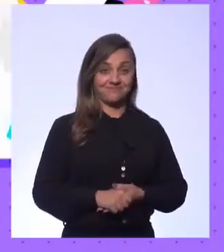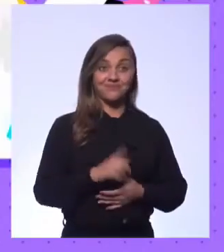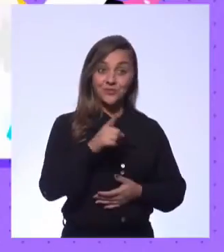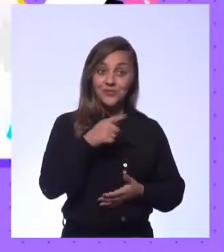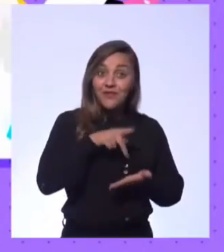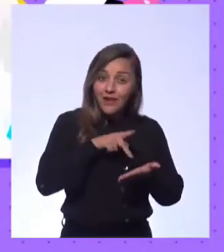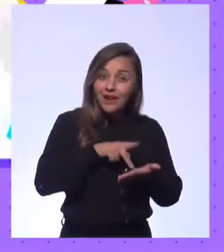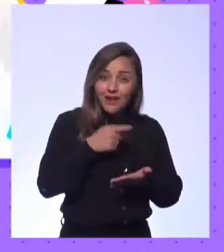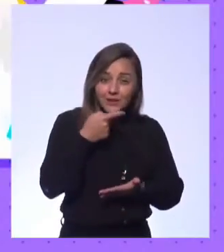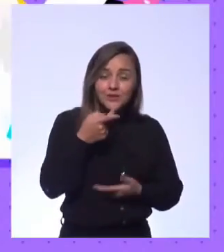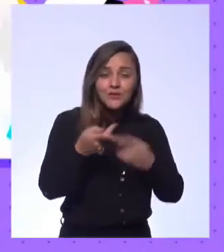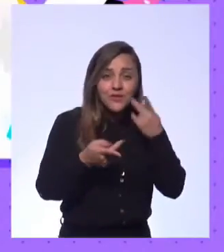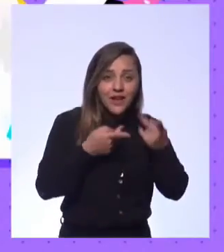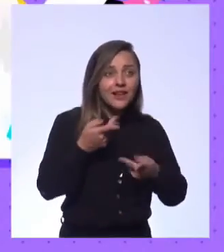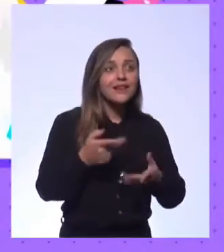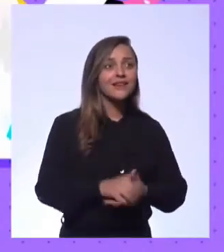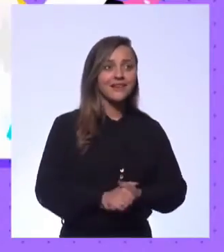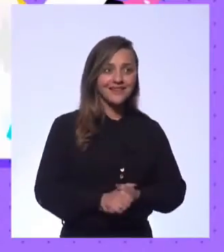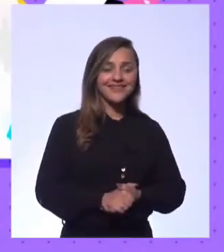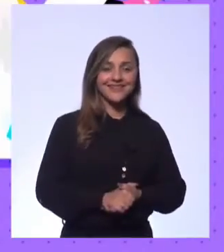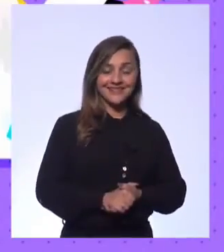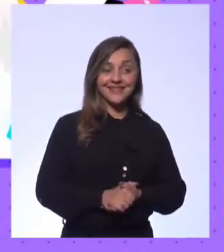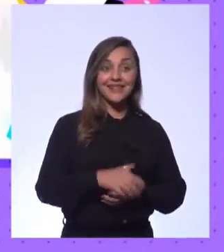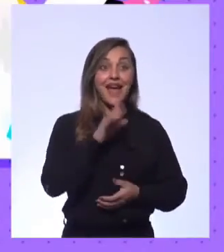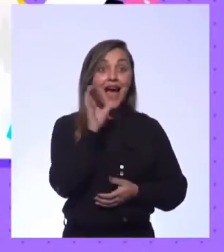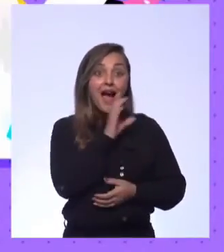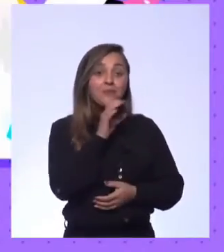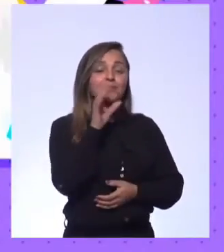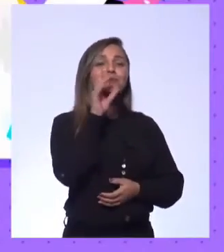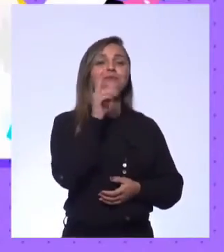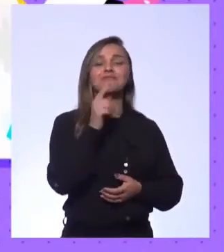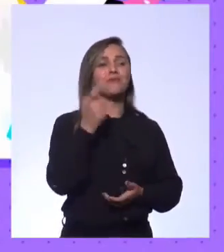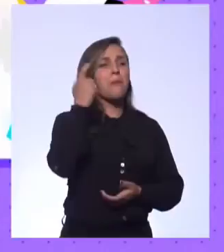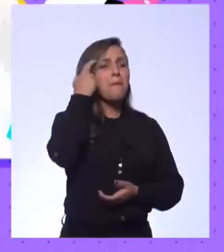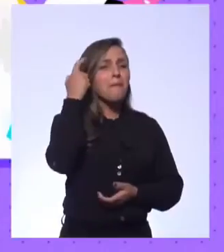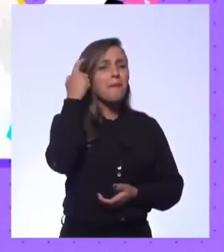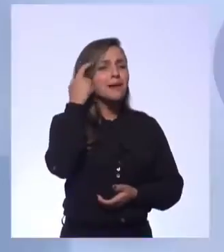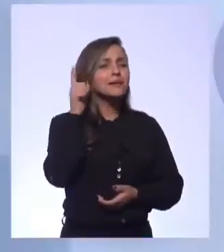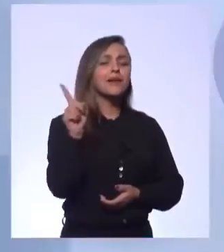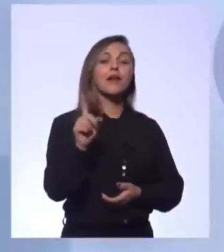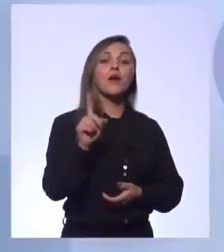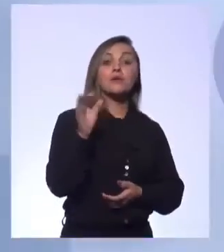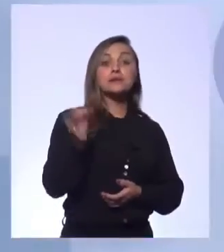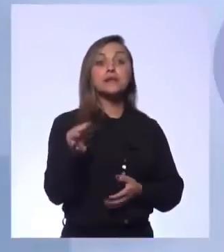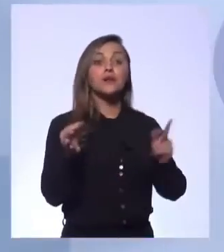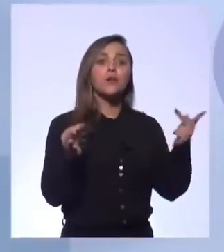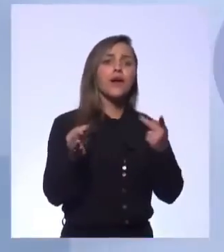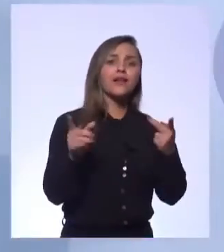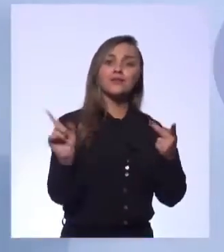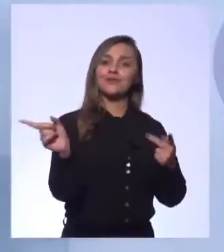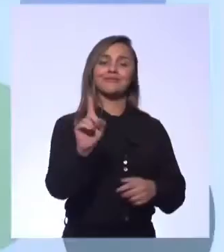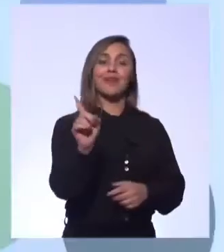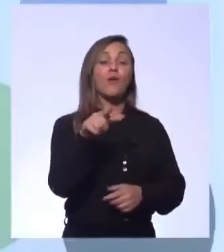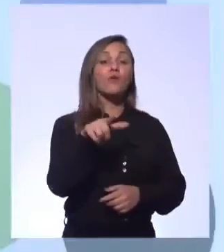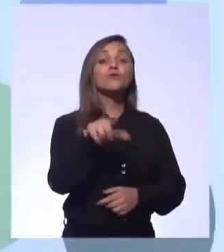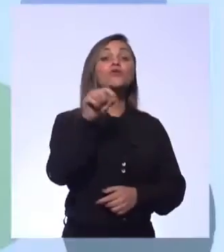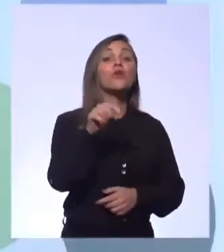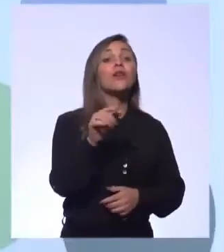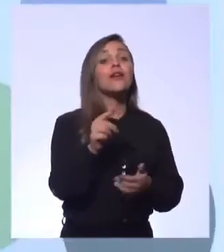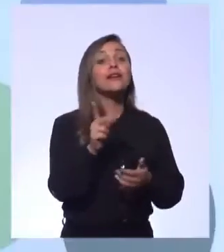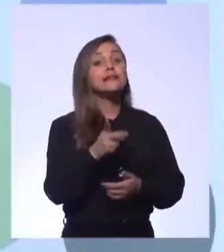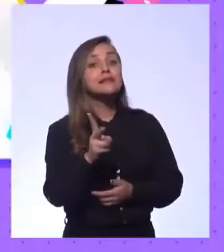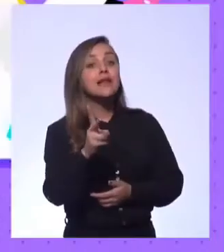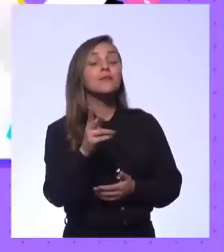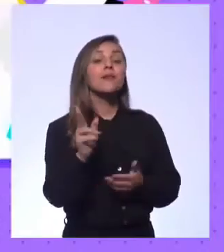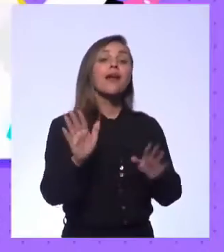aí. Aliás, é por isso que você responde rápido, tá? Para não pensar, exatamente. Exatamente. E aqui não tem certo ou errado, Exatamente, isso mesmo, isso que vem à